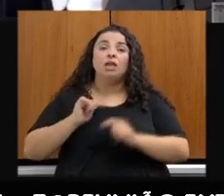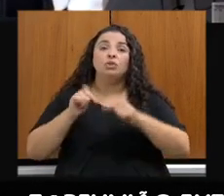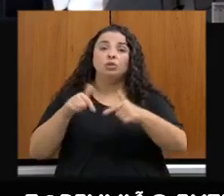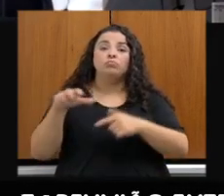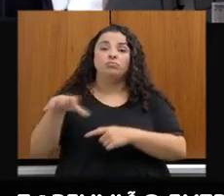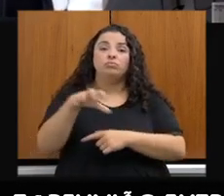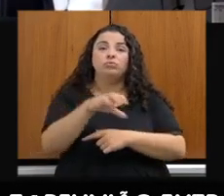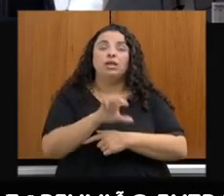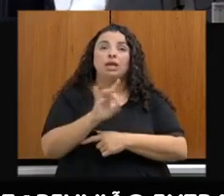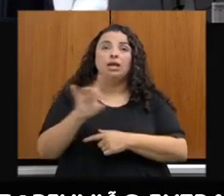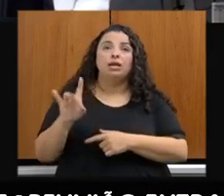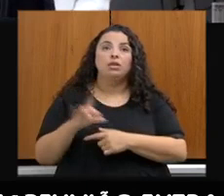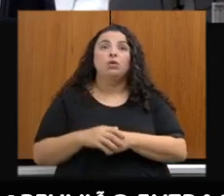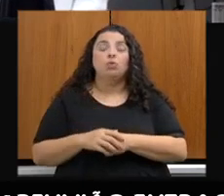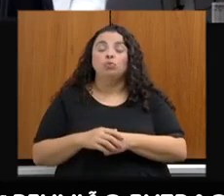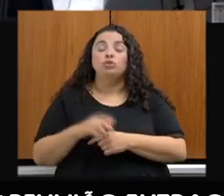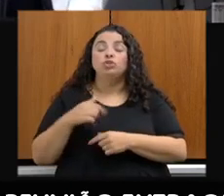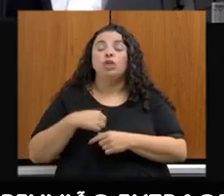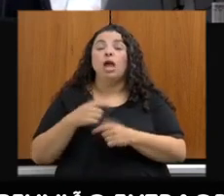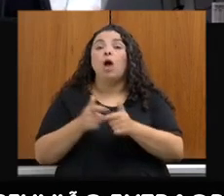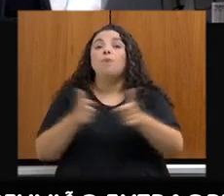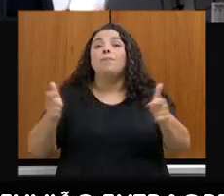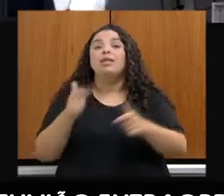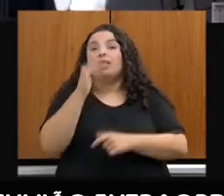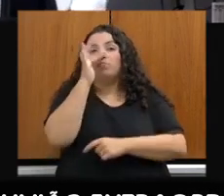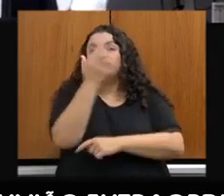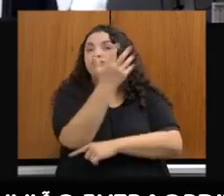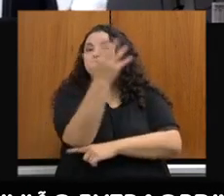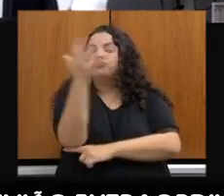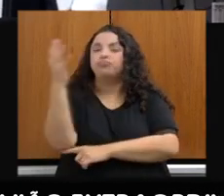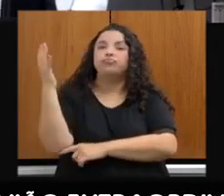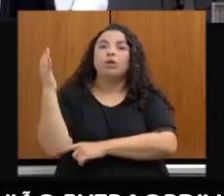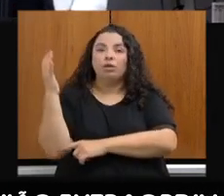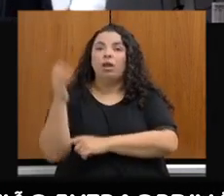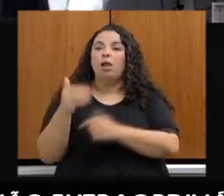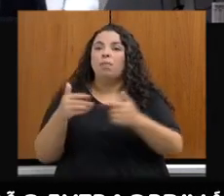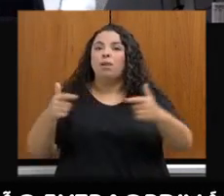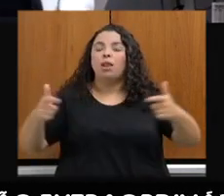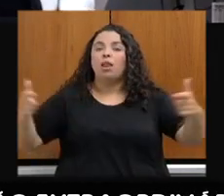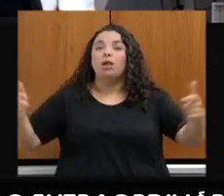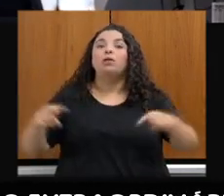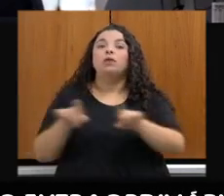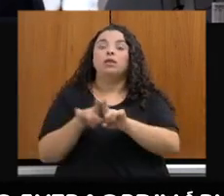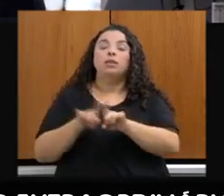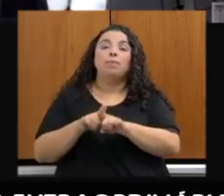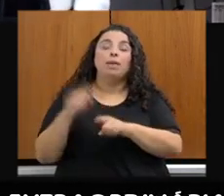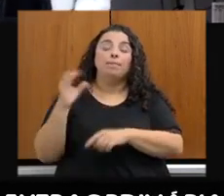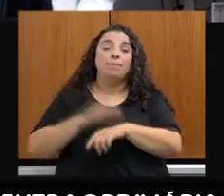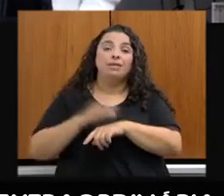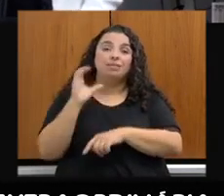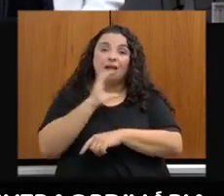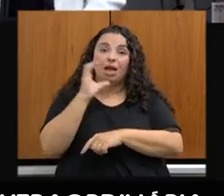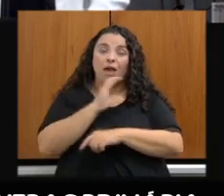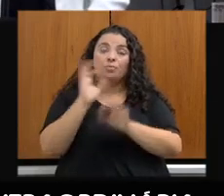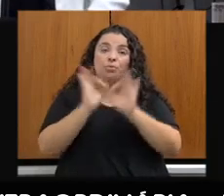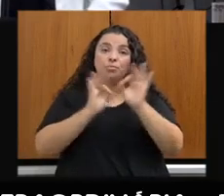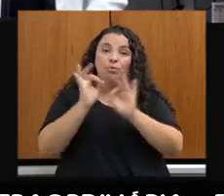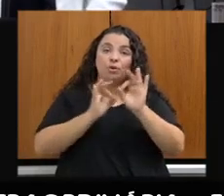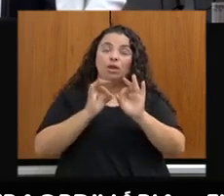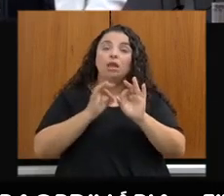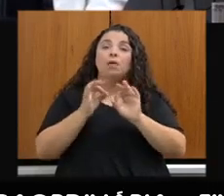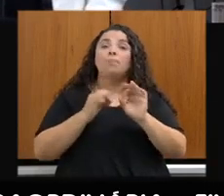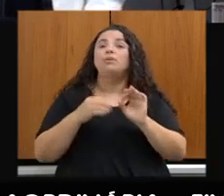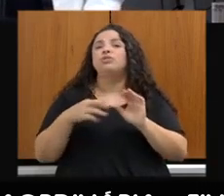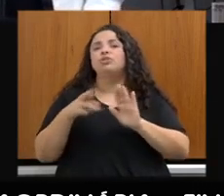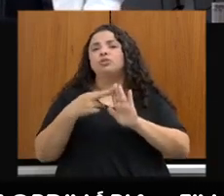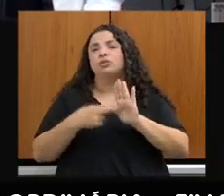de cobertura vegetal no Estado de Minas Gerais, para além, obviamente, da aceleração da implementação do Programa de Regularização Ambiental